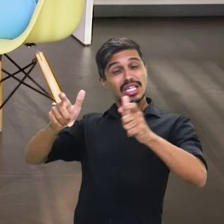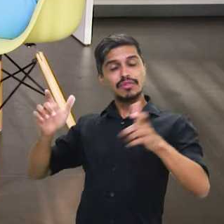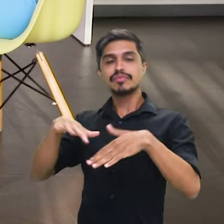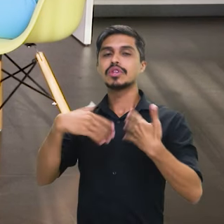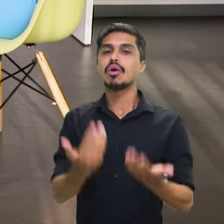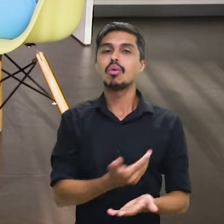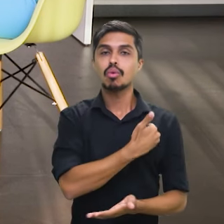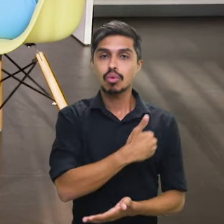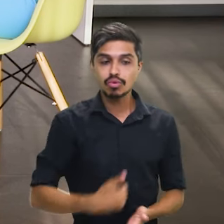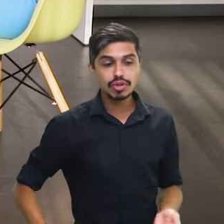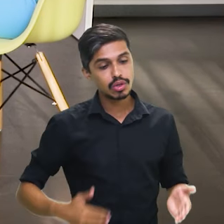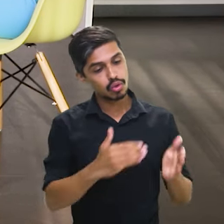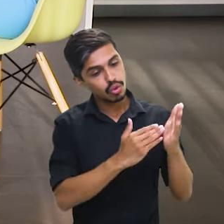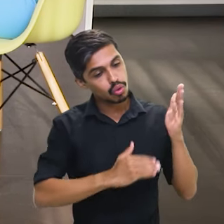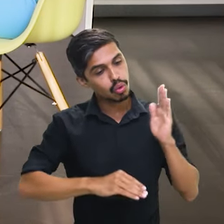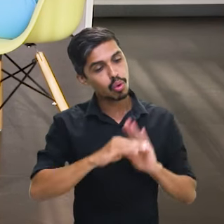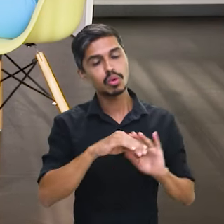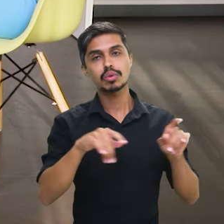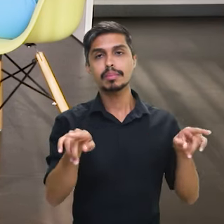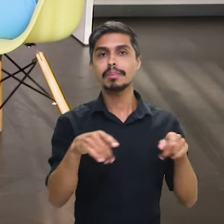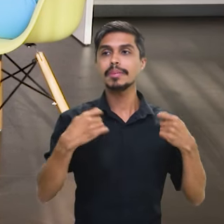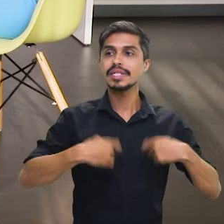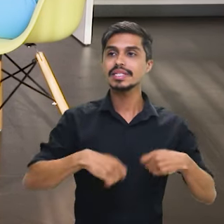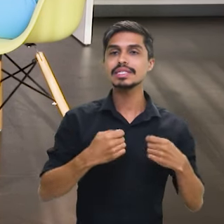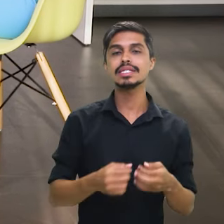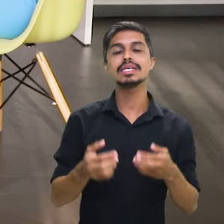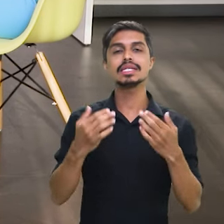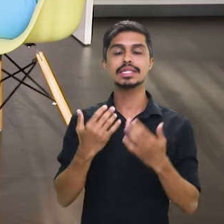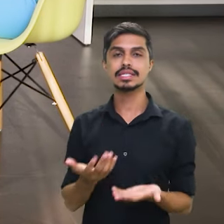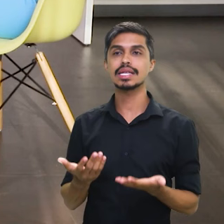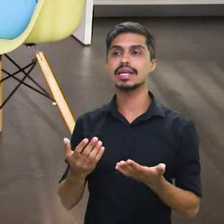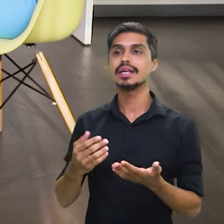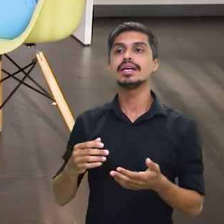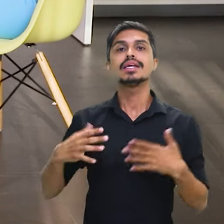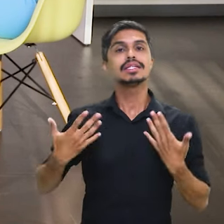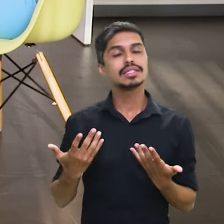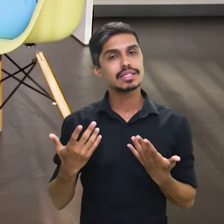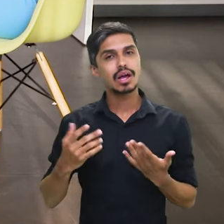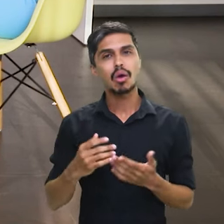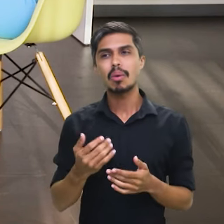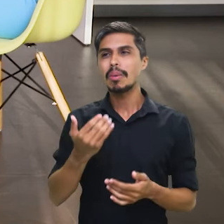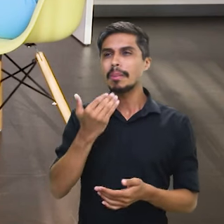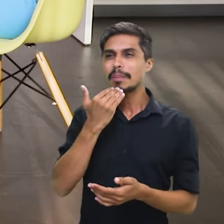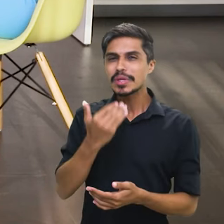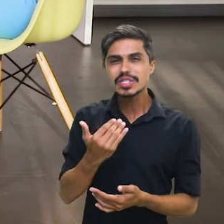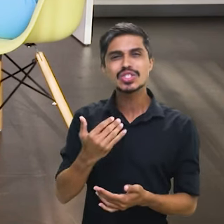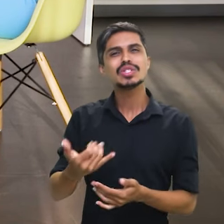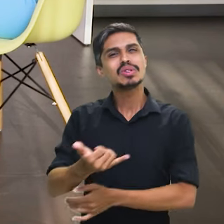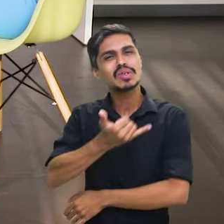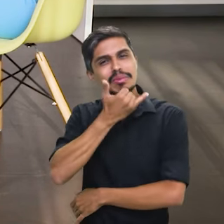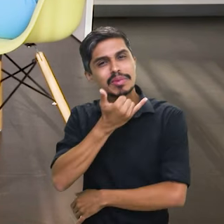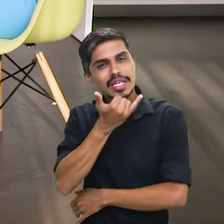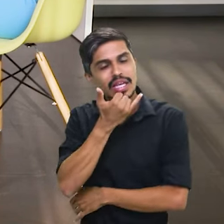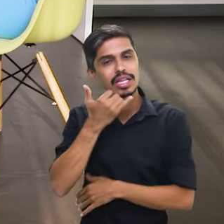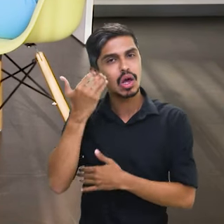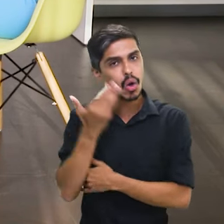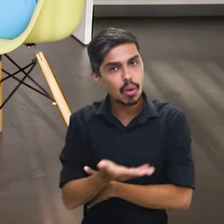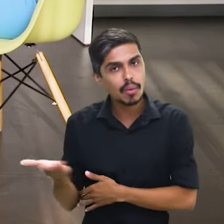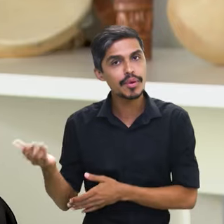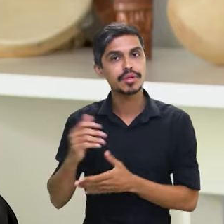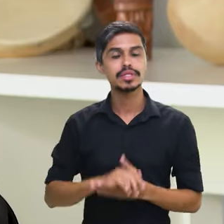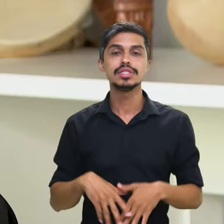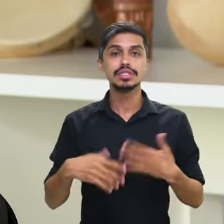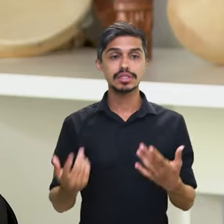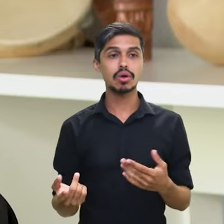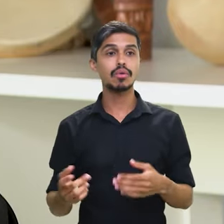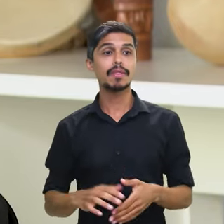e da sociedade para fazer a redenção. A redenção, para usar a brasileira no meio da consciência negra, é